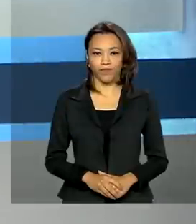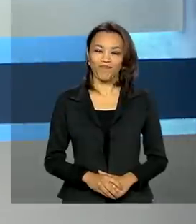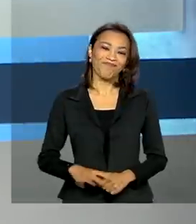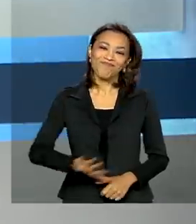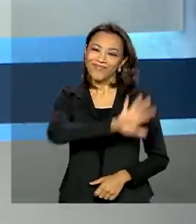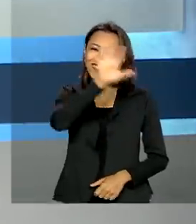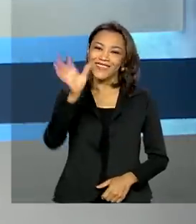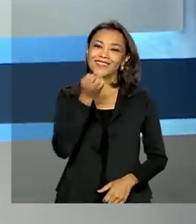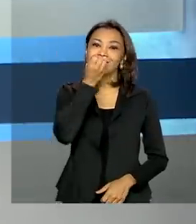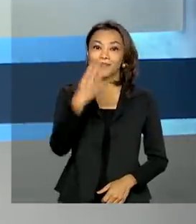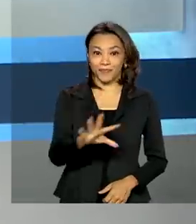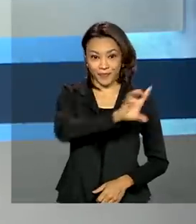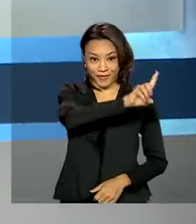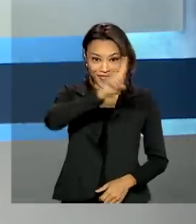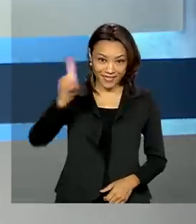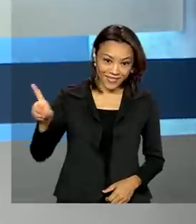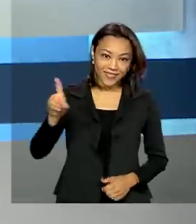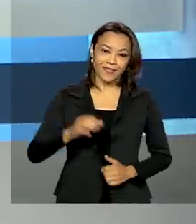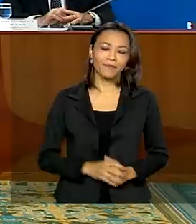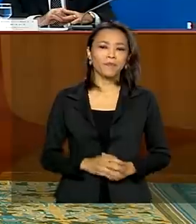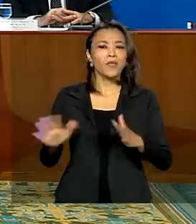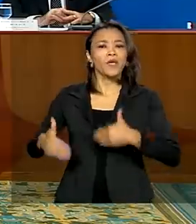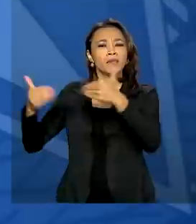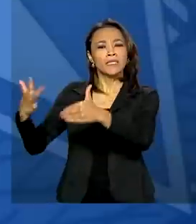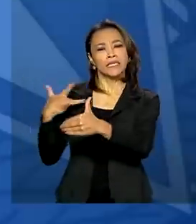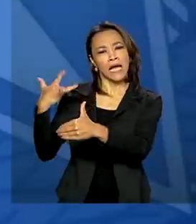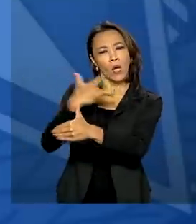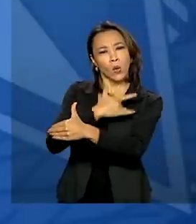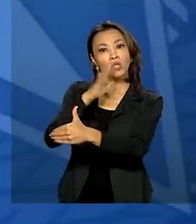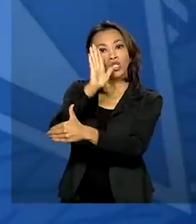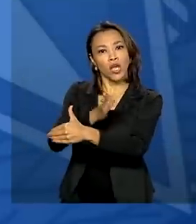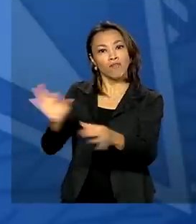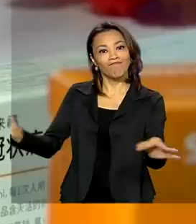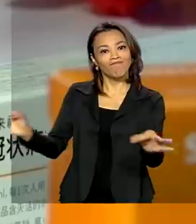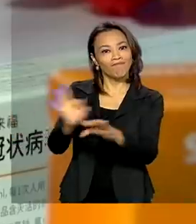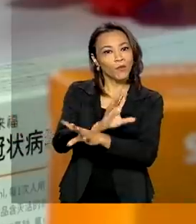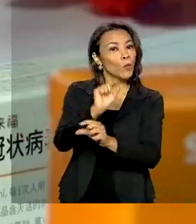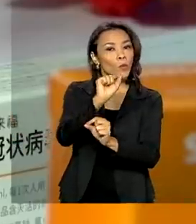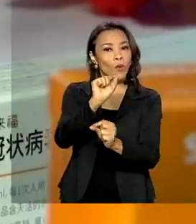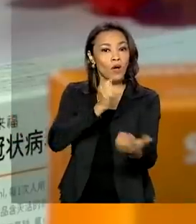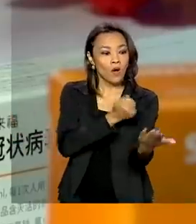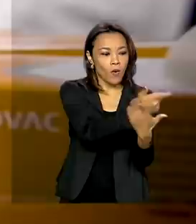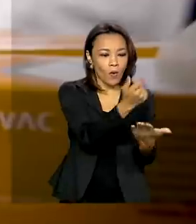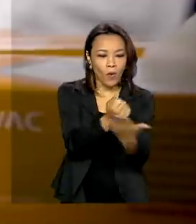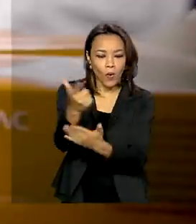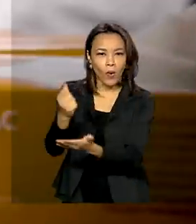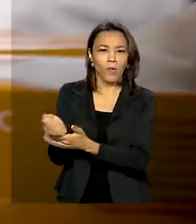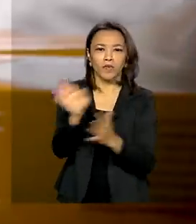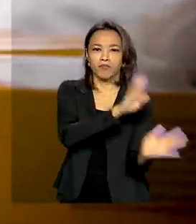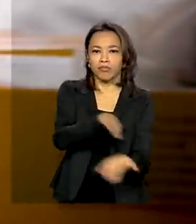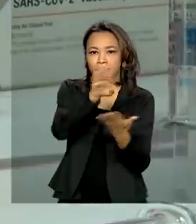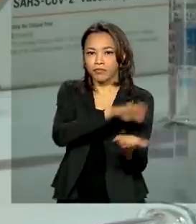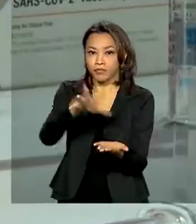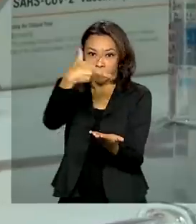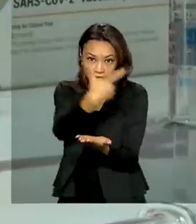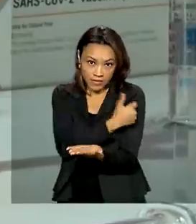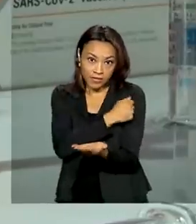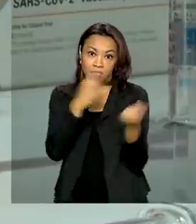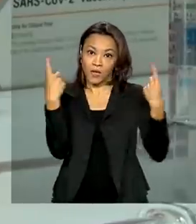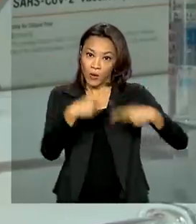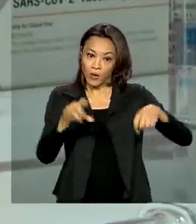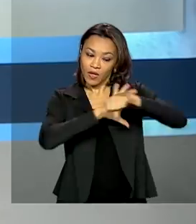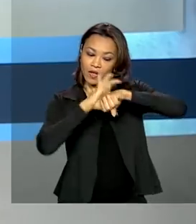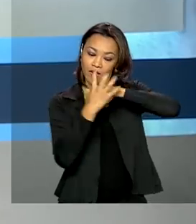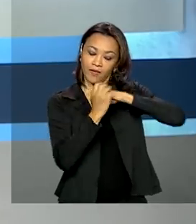Olá, bom dia. Ministério da Saúde fecha acordos para a compra de doses da vacina contra a Covid-19 no